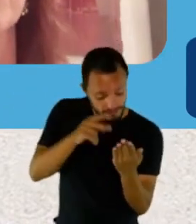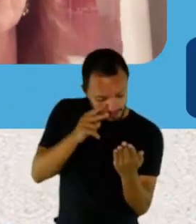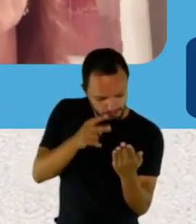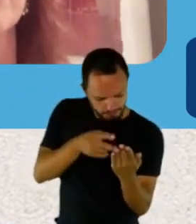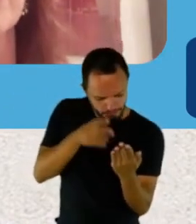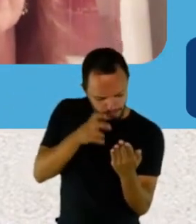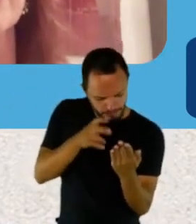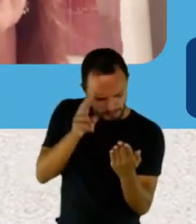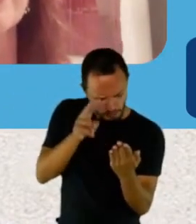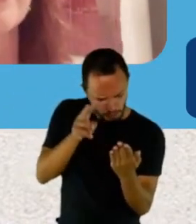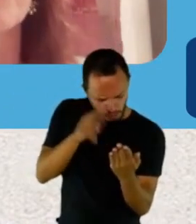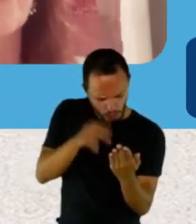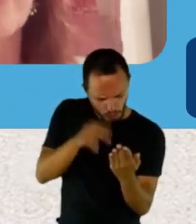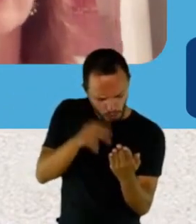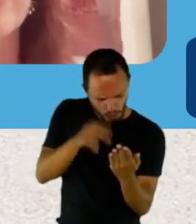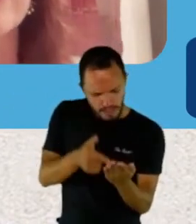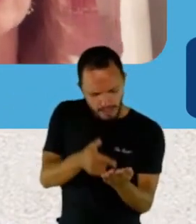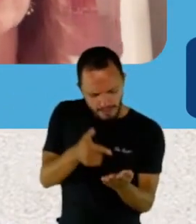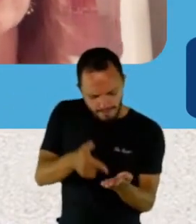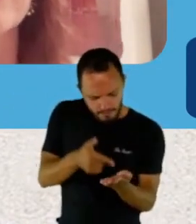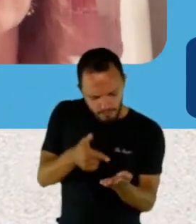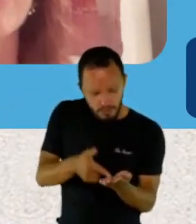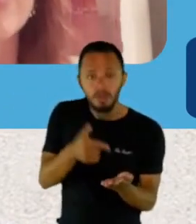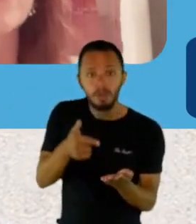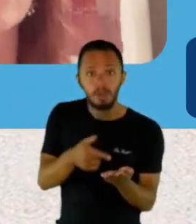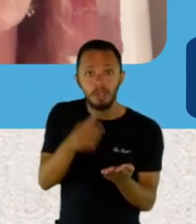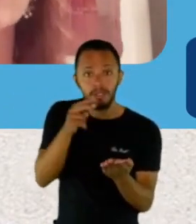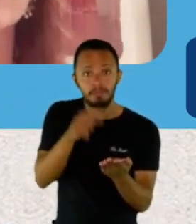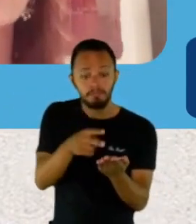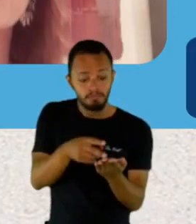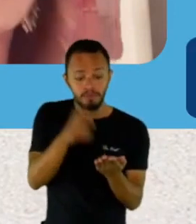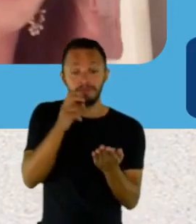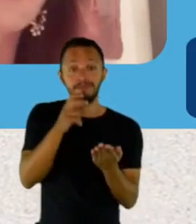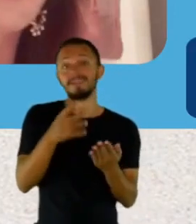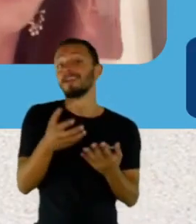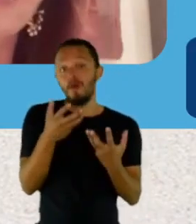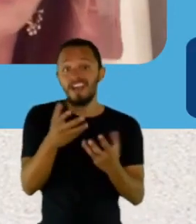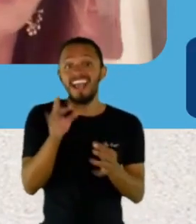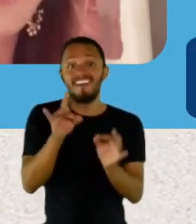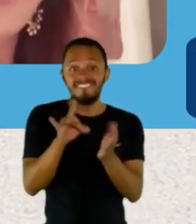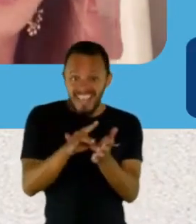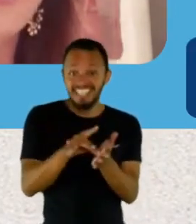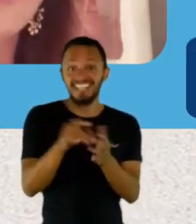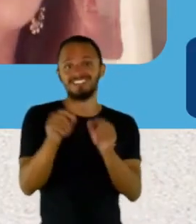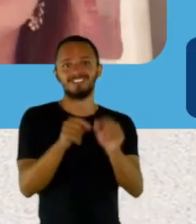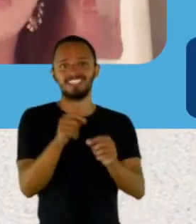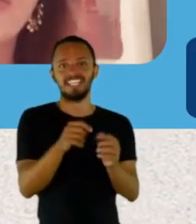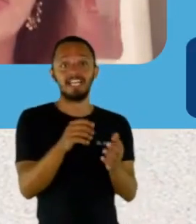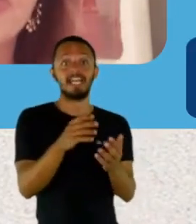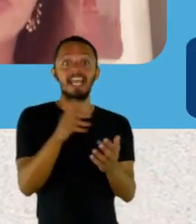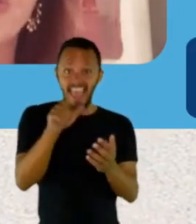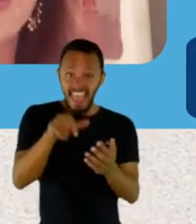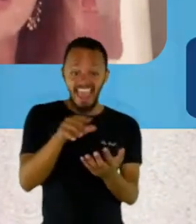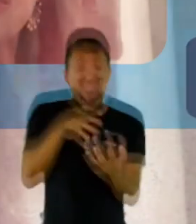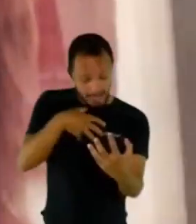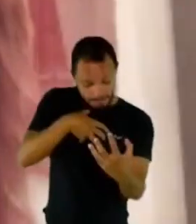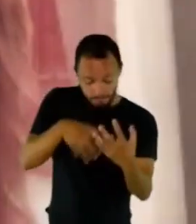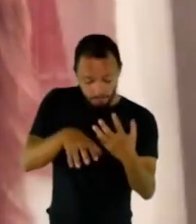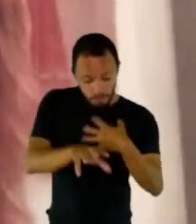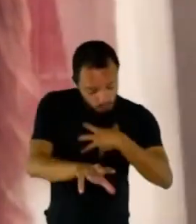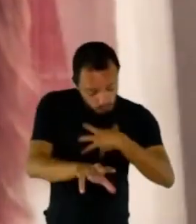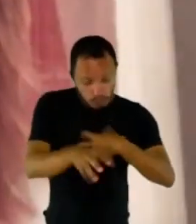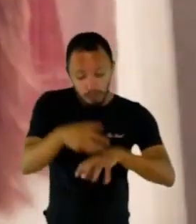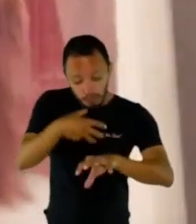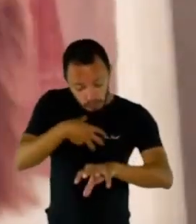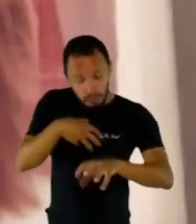representada no livro, e o que eu mais quero é que as mulheres se vejam e consigam ter forças para reescrever a própria história, né?